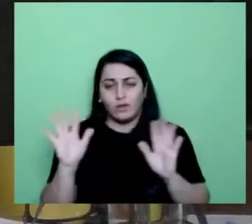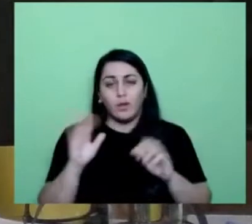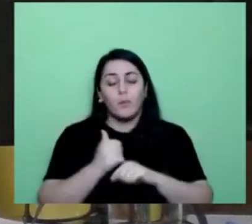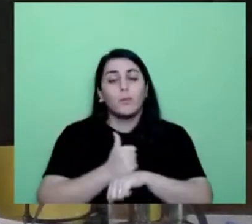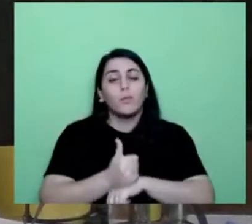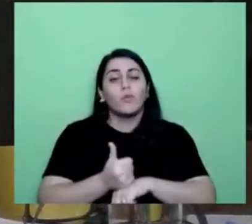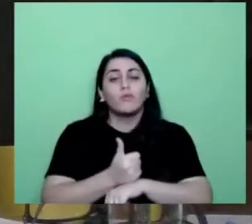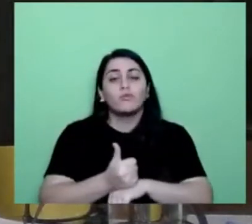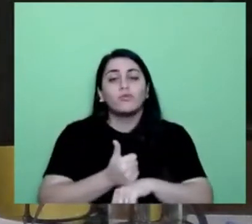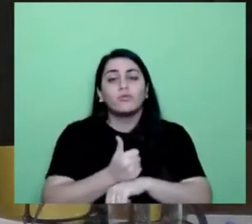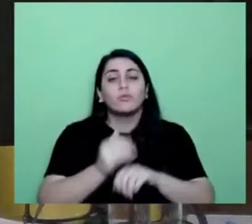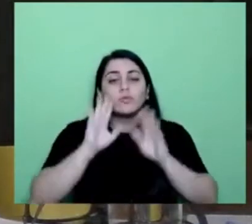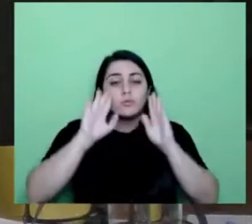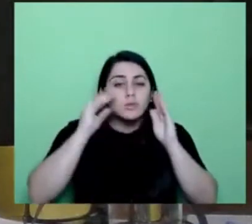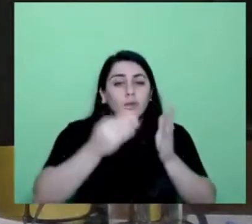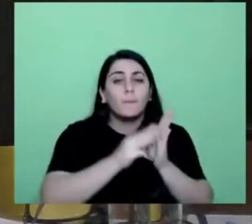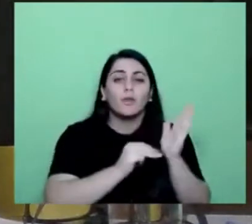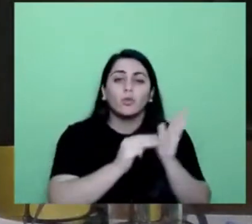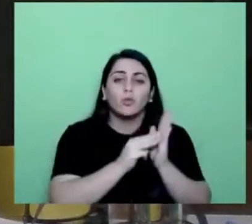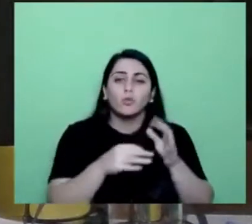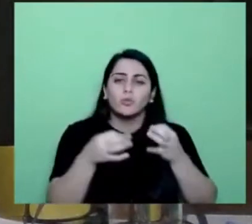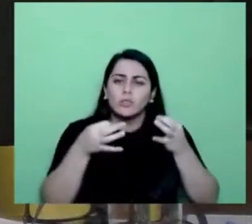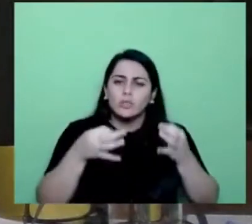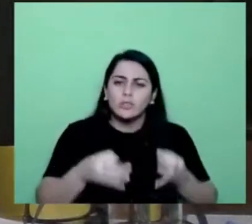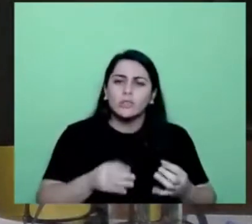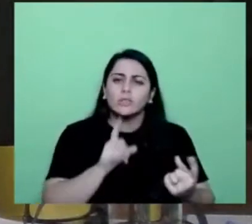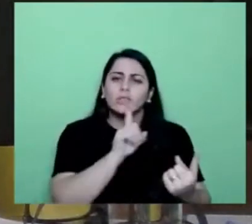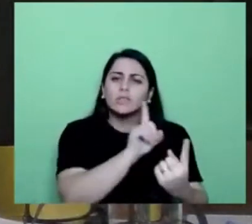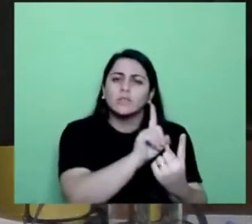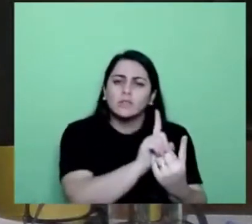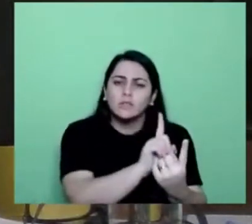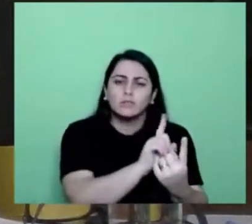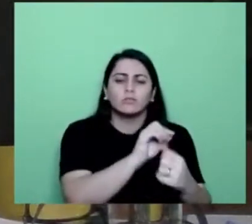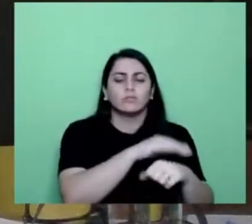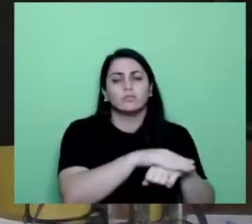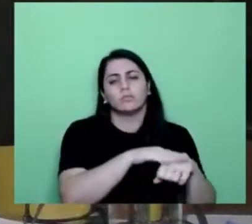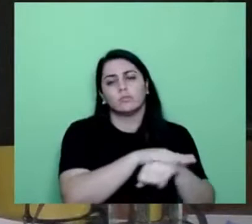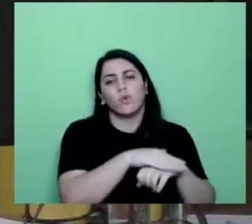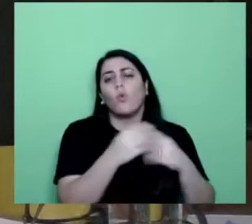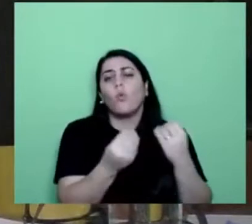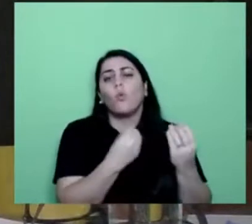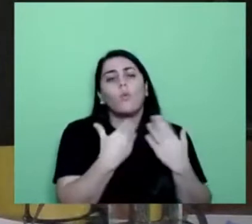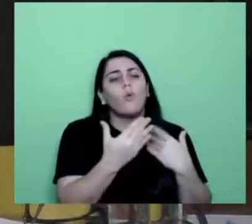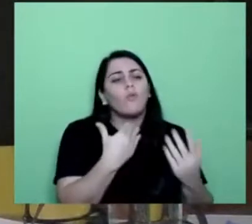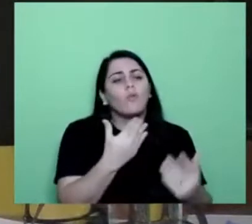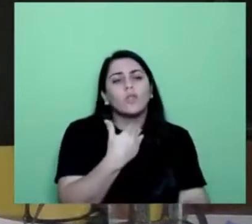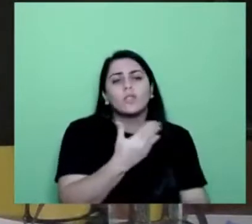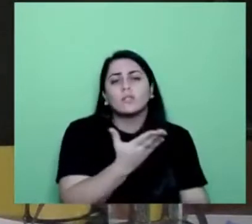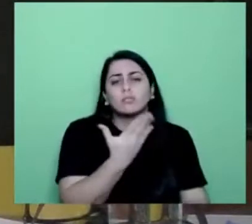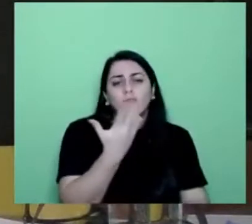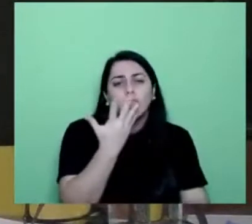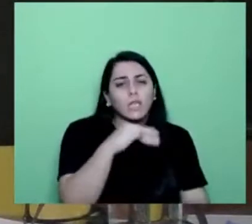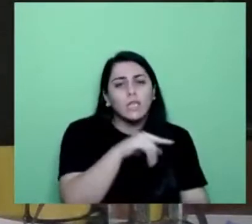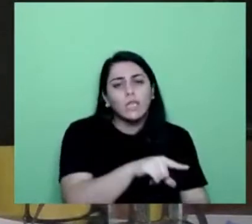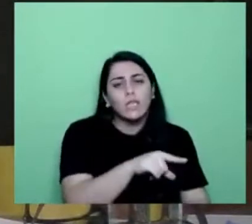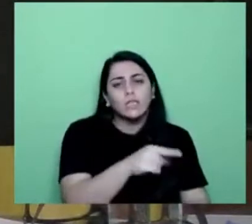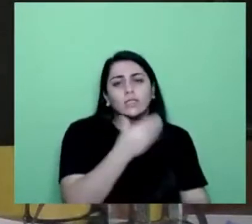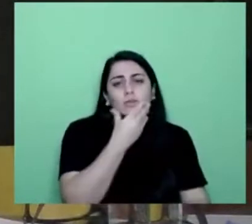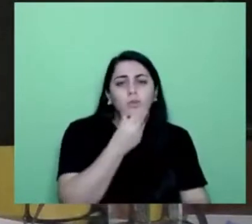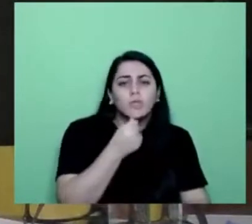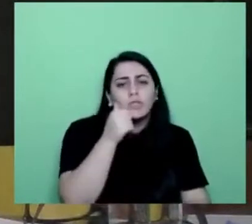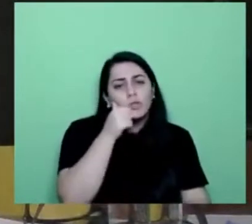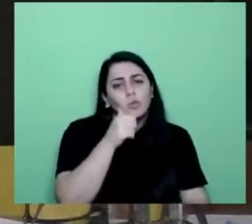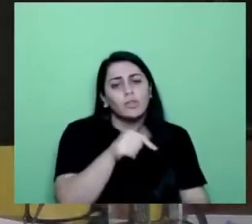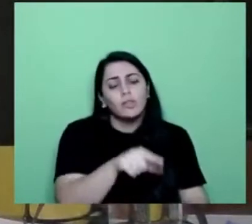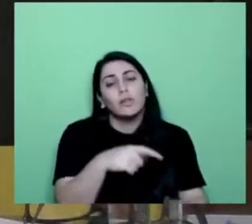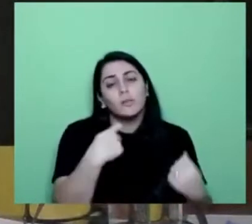especializados, com metodologia própria, com abordagem técnica. Como abordar esse menino? Que muitas vezes são meninos e meninas que você tem